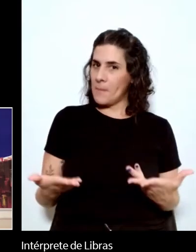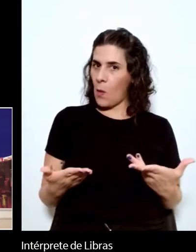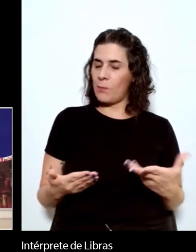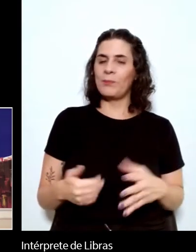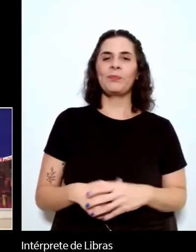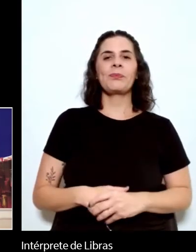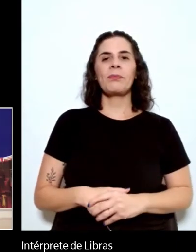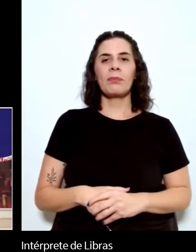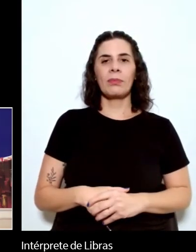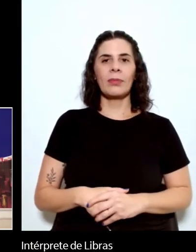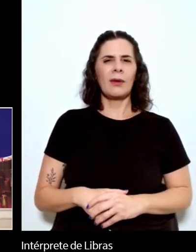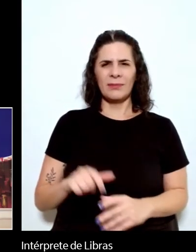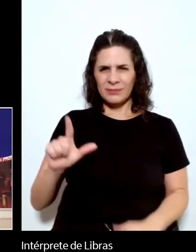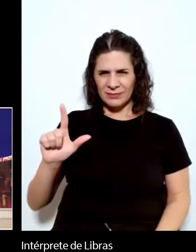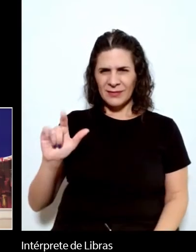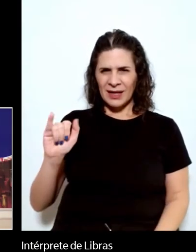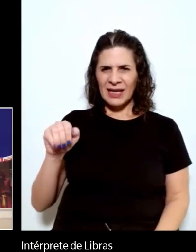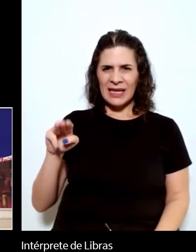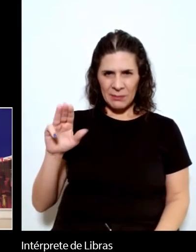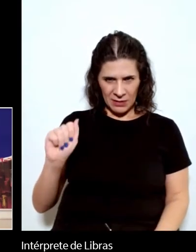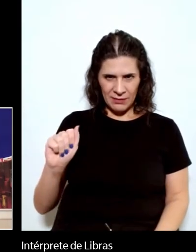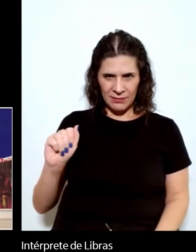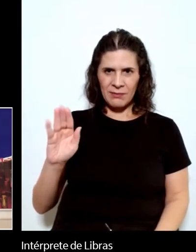foi o Lima Barreto né